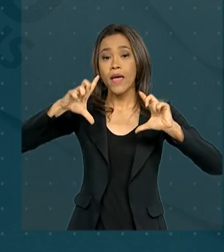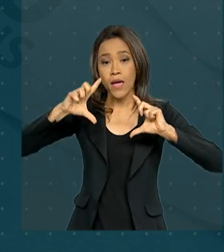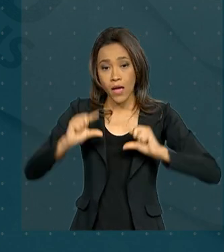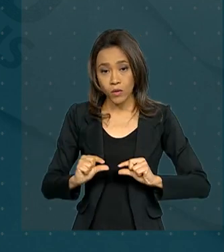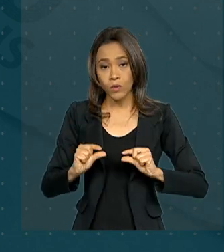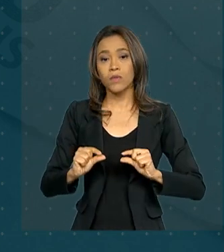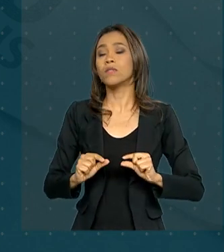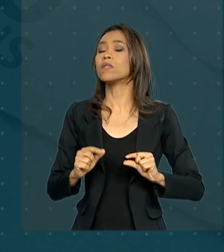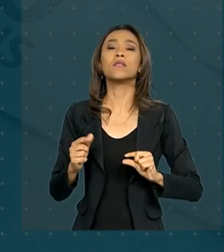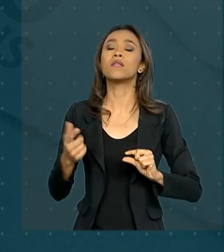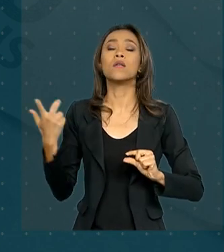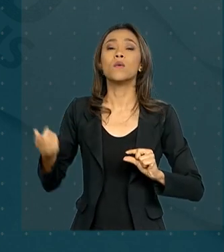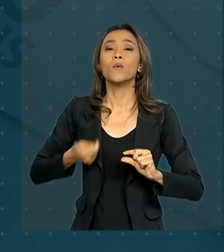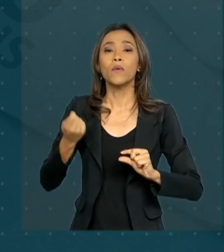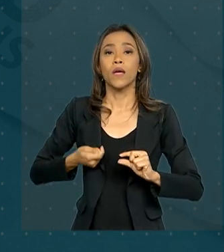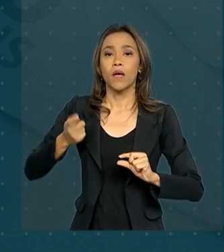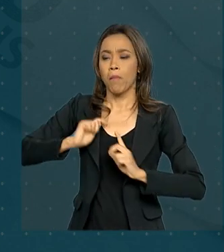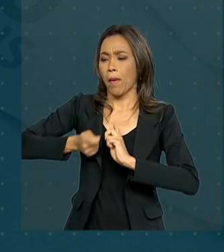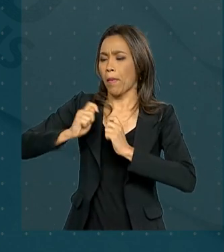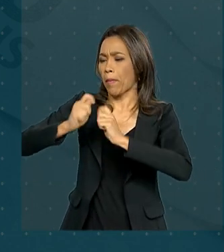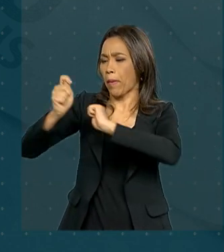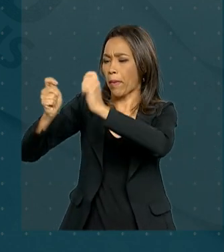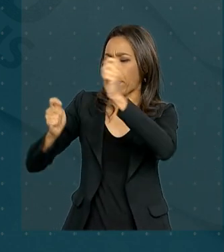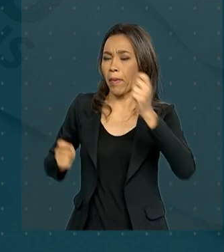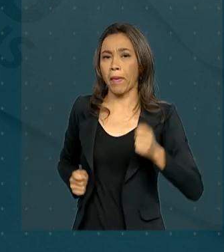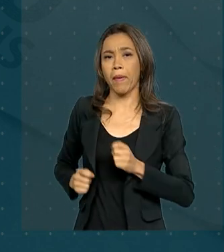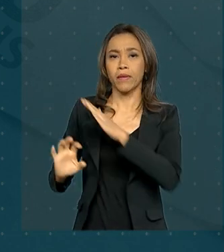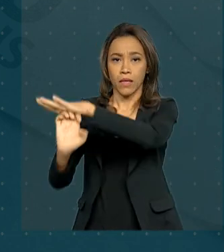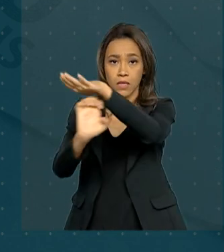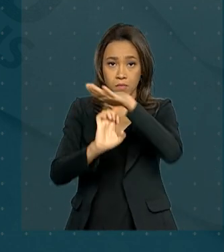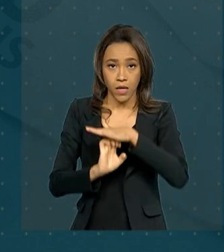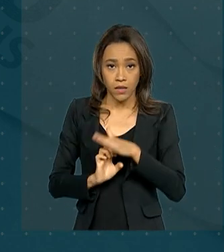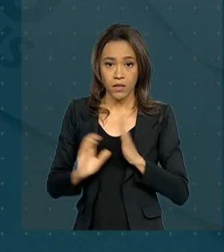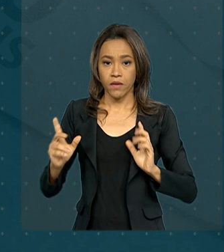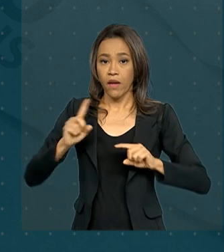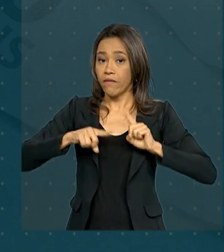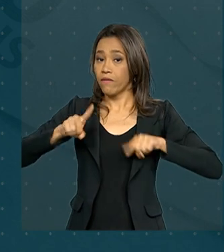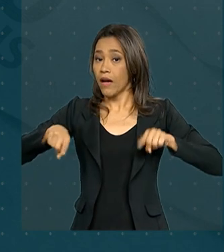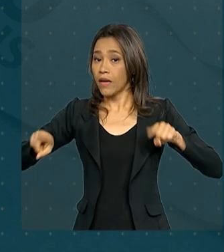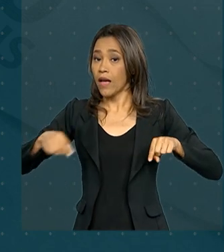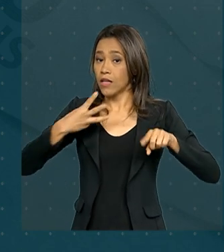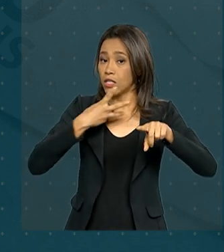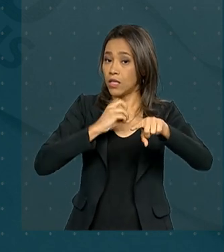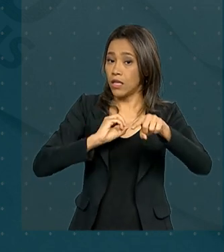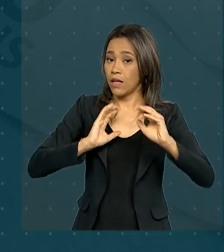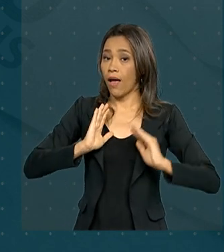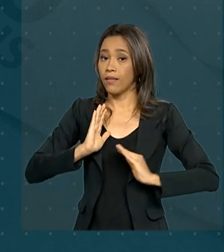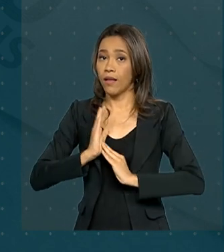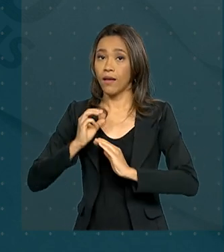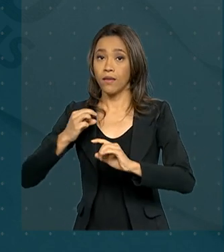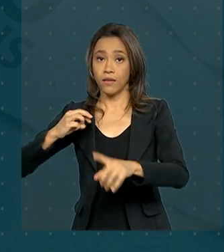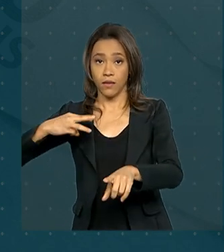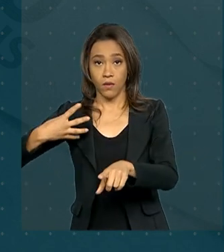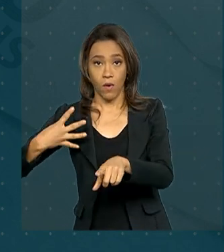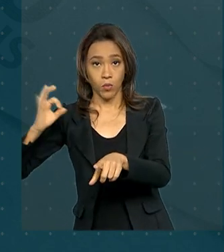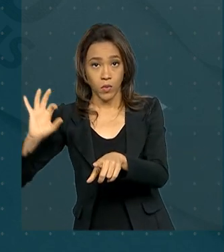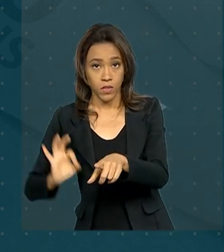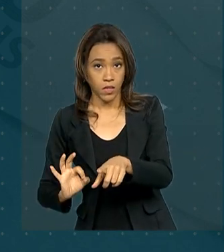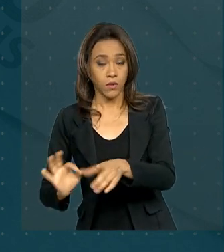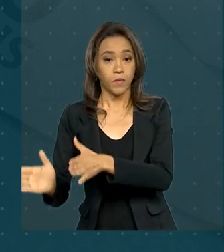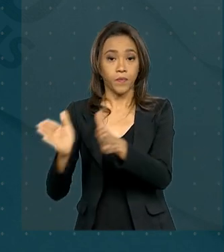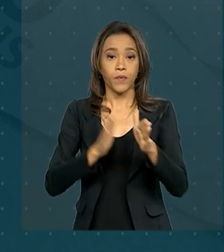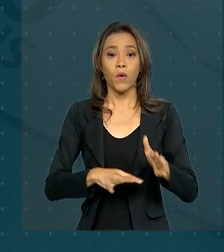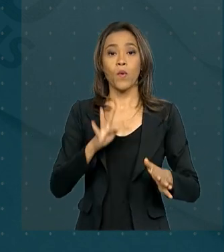a desoneração da folha de pagamento, que irá variar entre 30% e 34%. As contribuições do fundo de